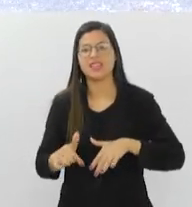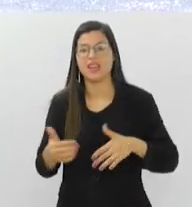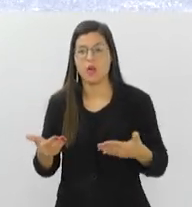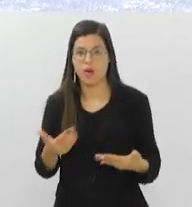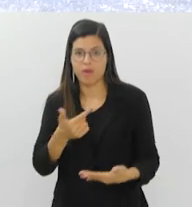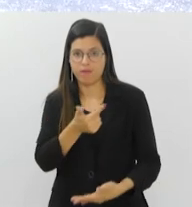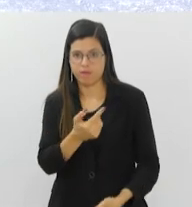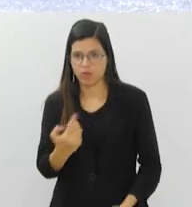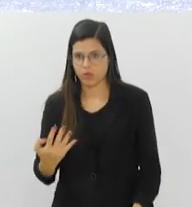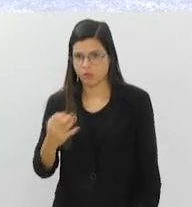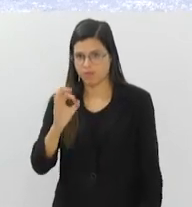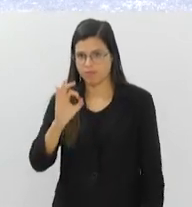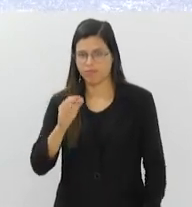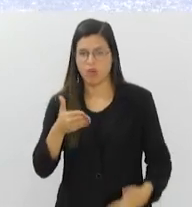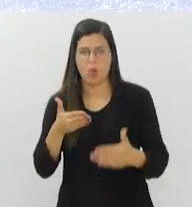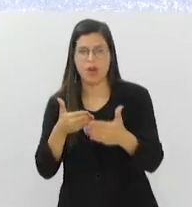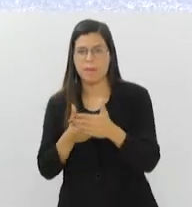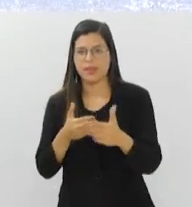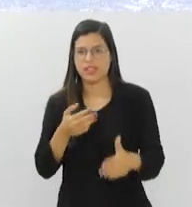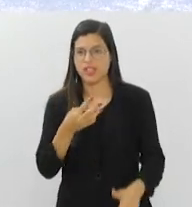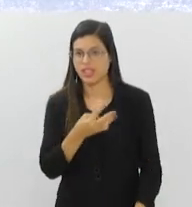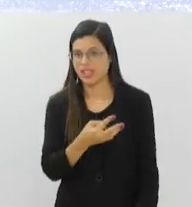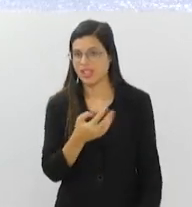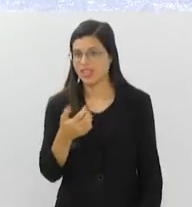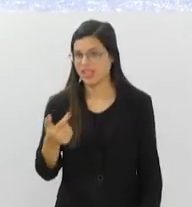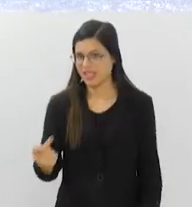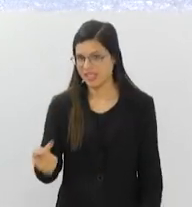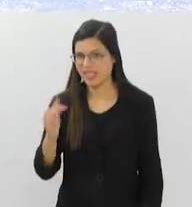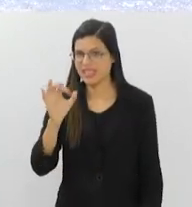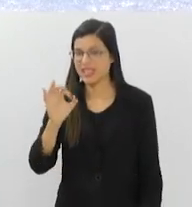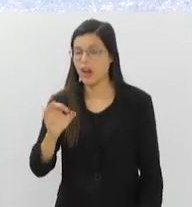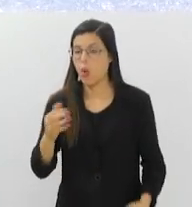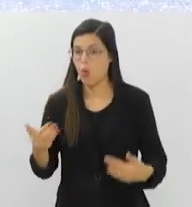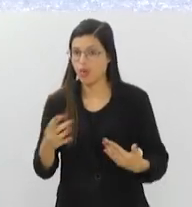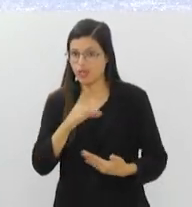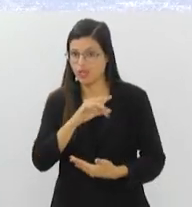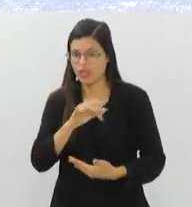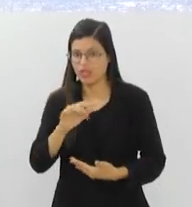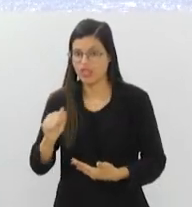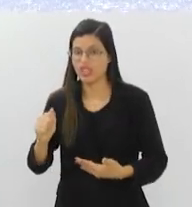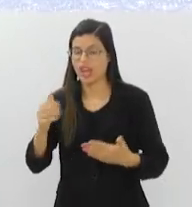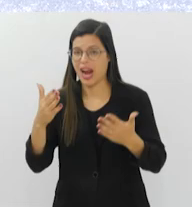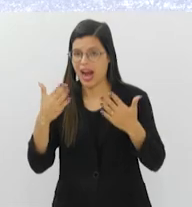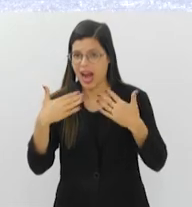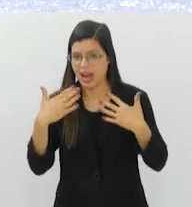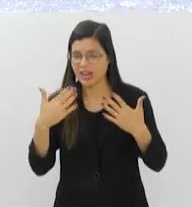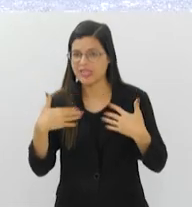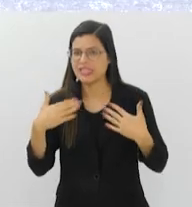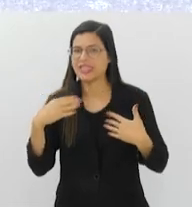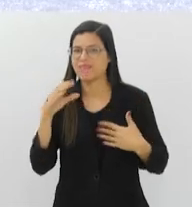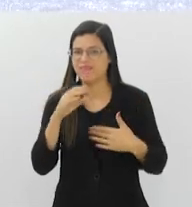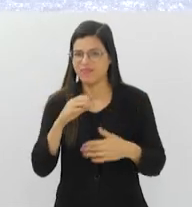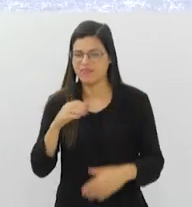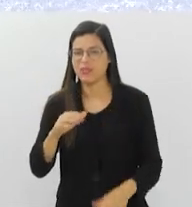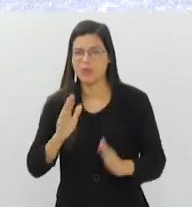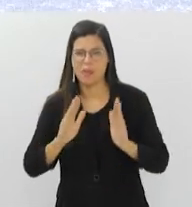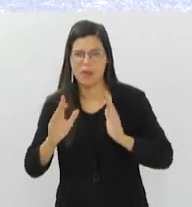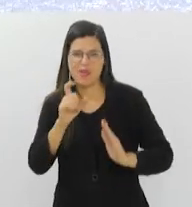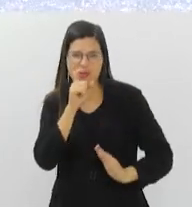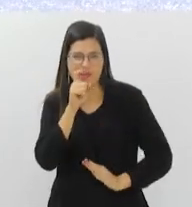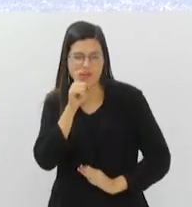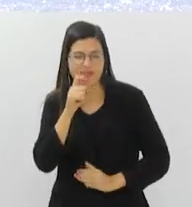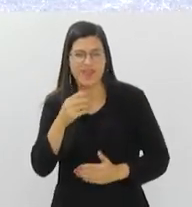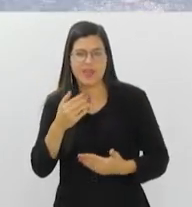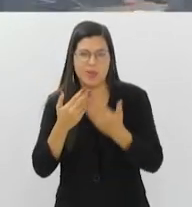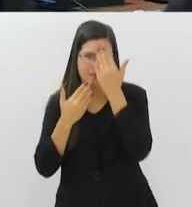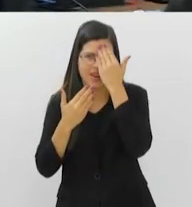graus, a máxima para hoje é de 37 graus e hoje deve ser o dia mais quente do inverno. Obrigado, Rodrigo Melo, pelas imagens